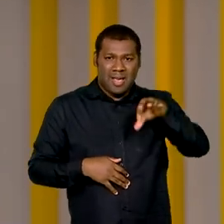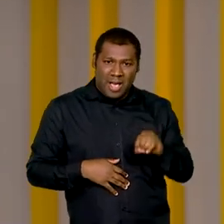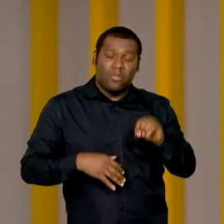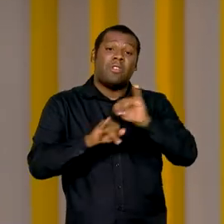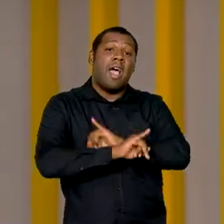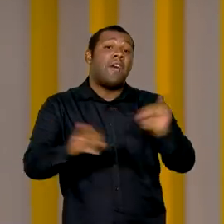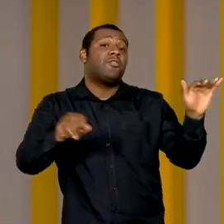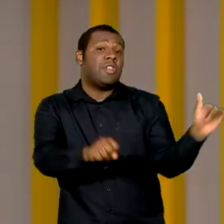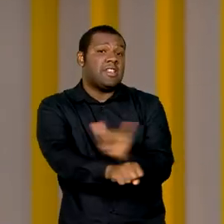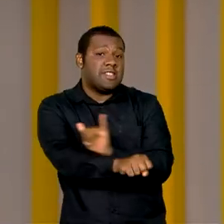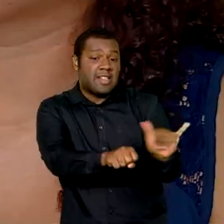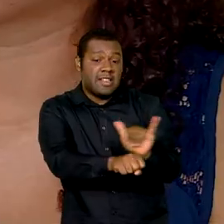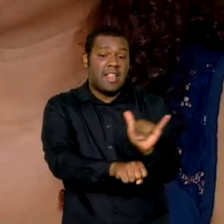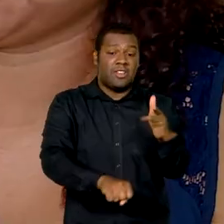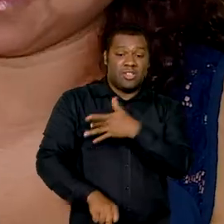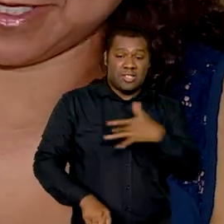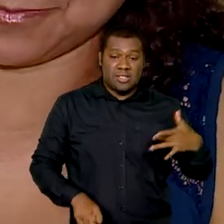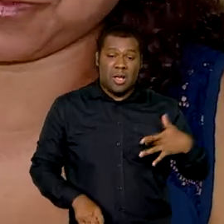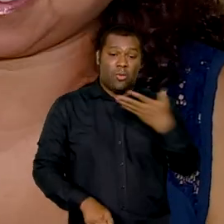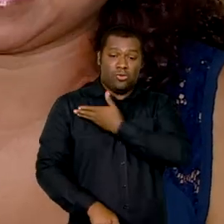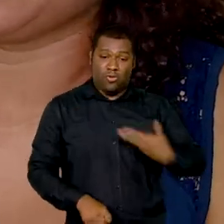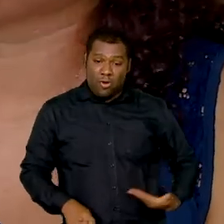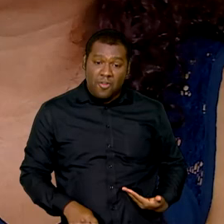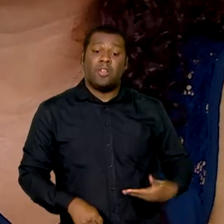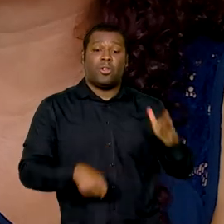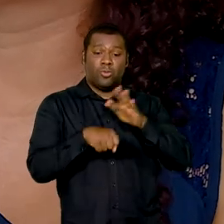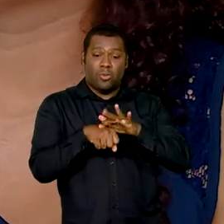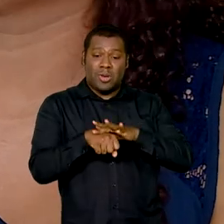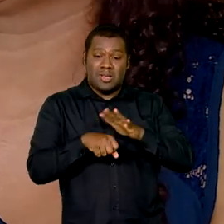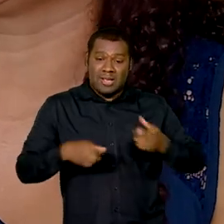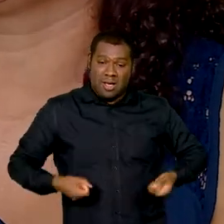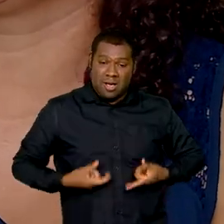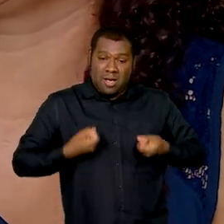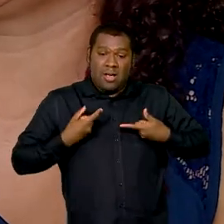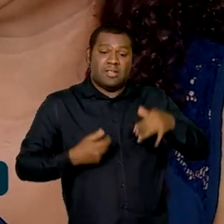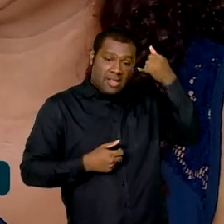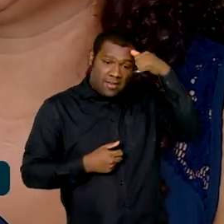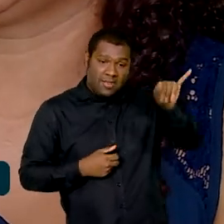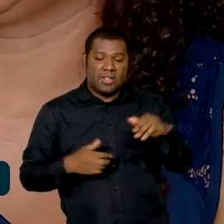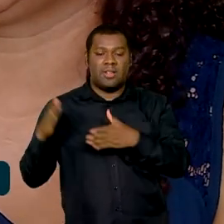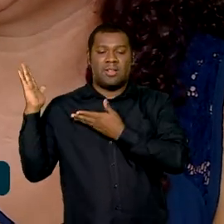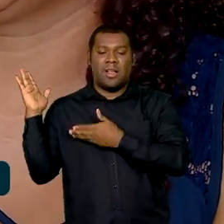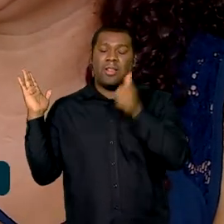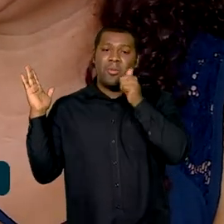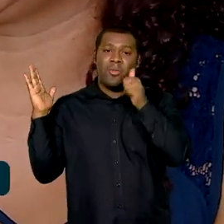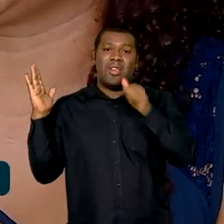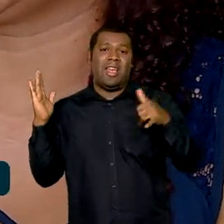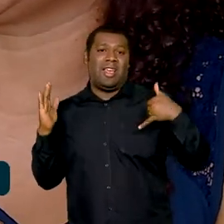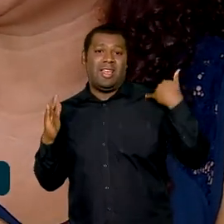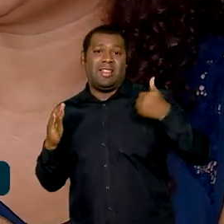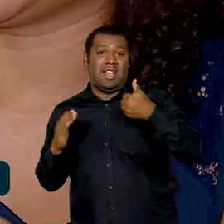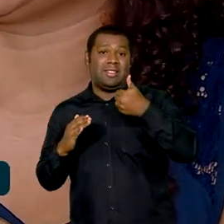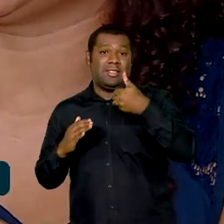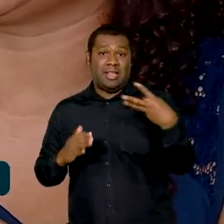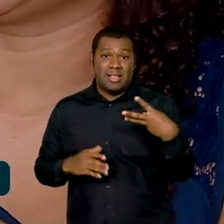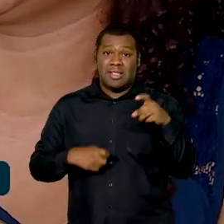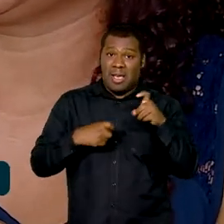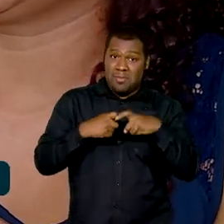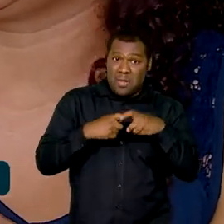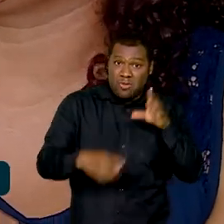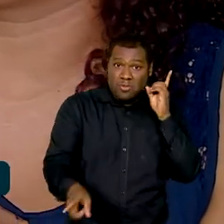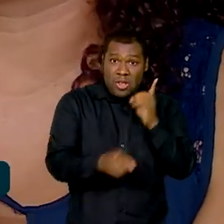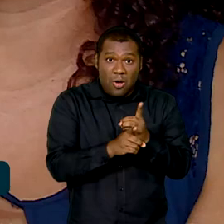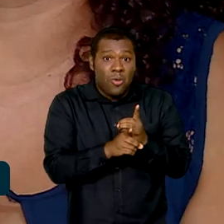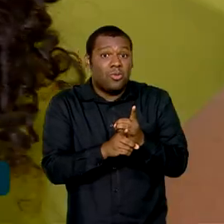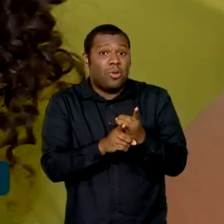enfrentamento à doença. Amanda tem 13 anos. Aos três, descobriu um câncer no sangue,